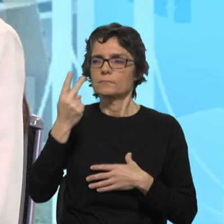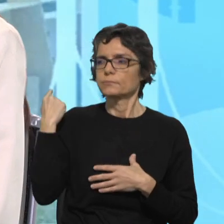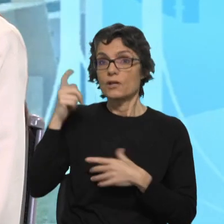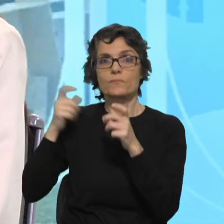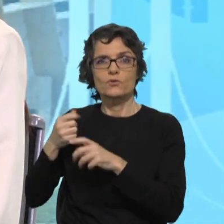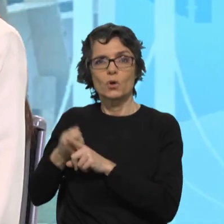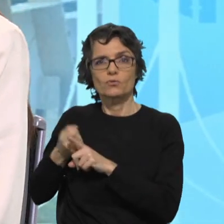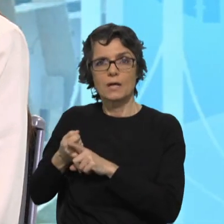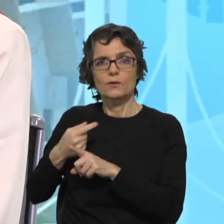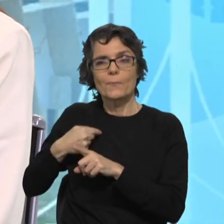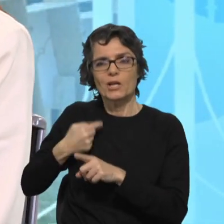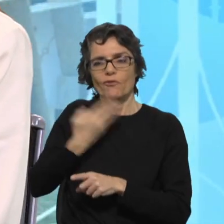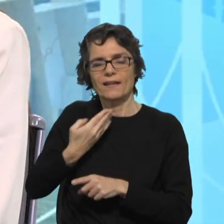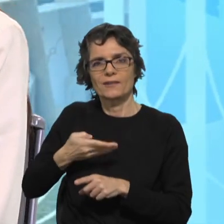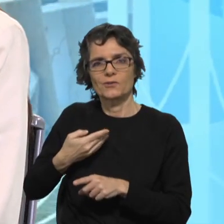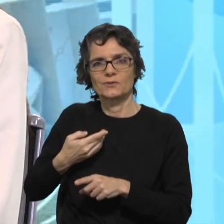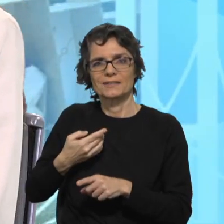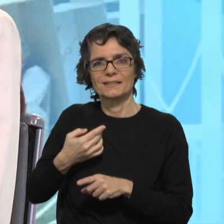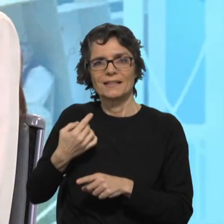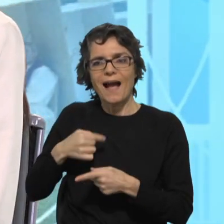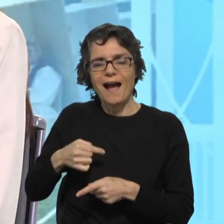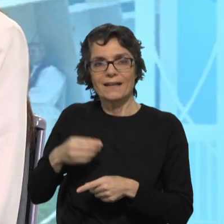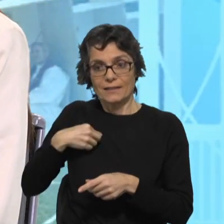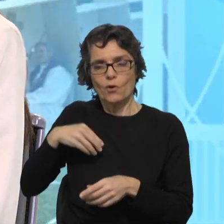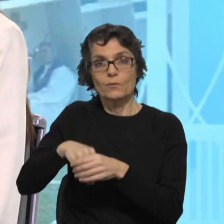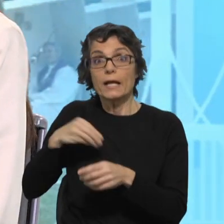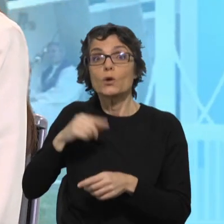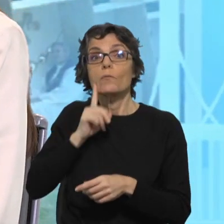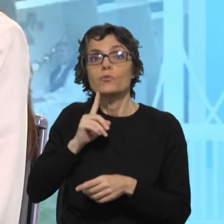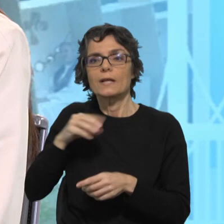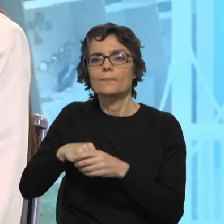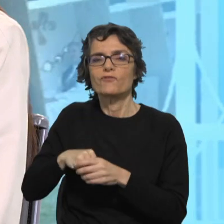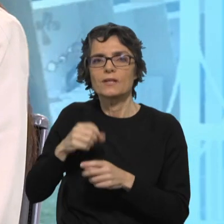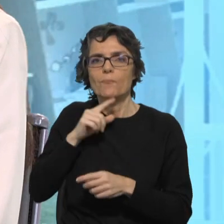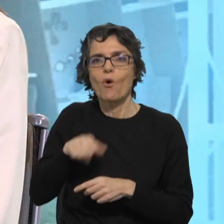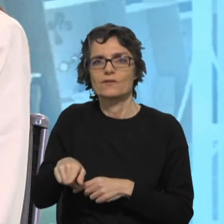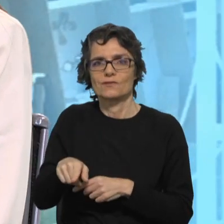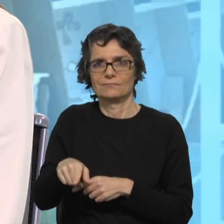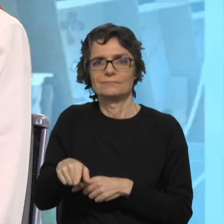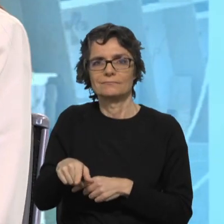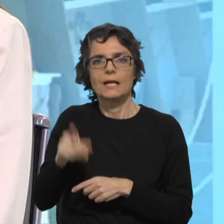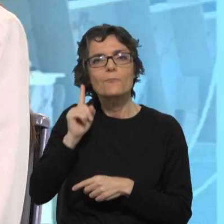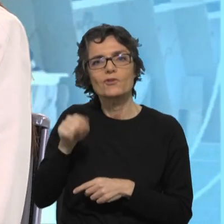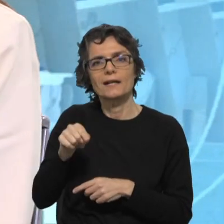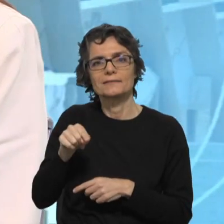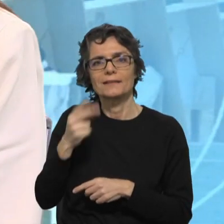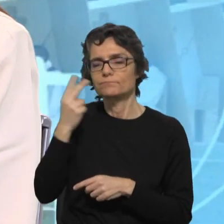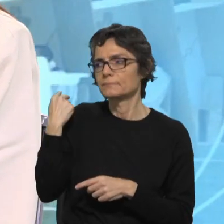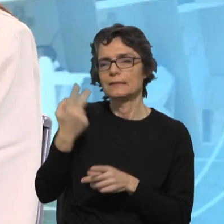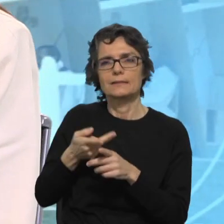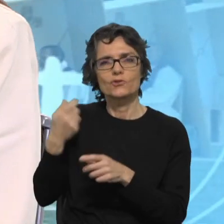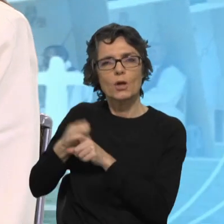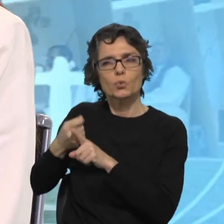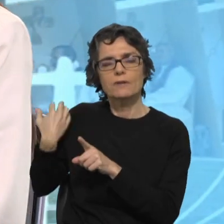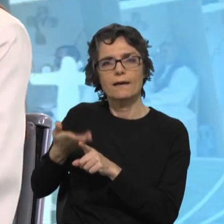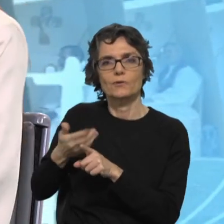e este dever. Sensibiliza mesmo muito como mulher, toca-me particularmente, portanto eu vou também por todos os que vieram antes